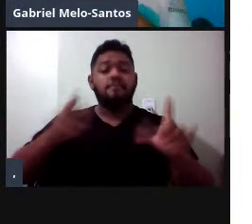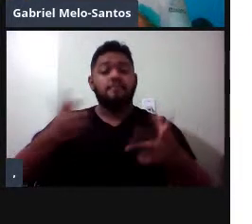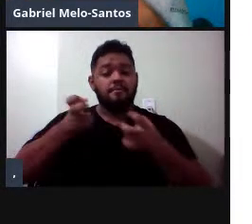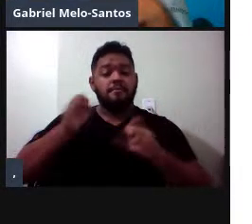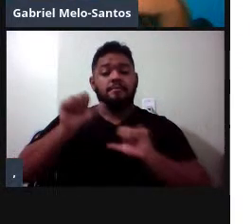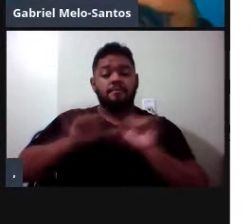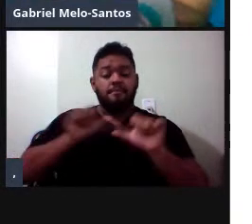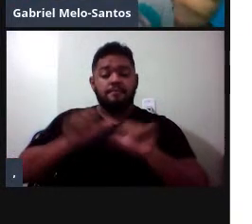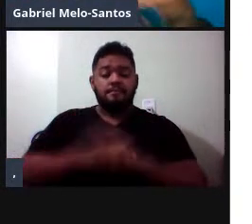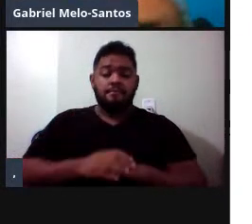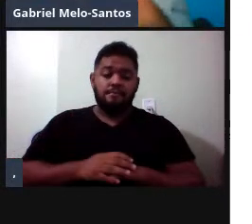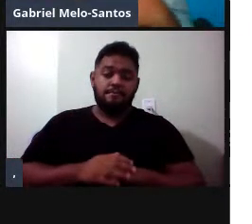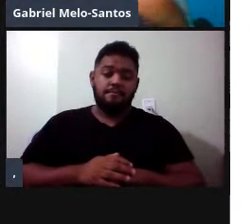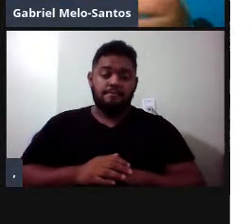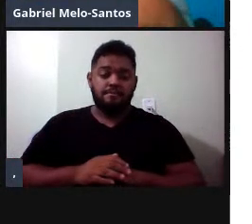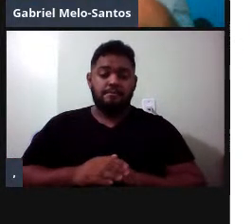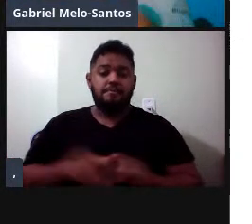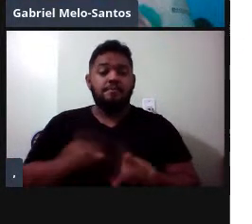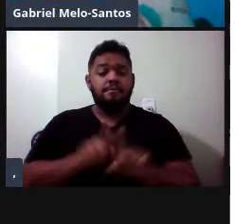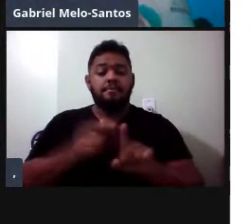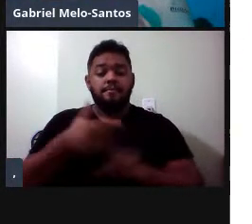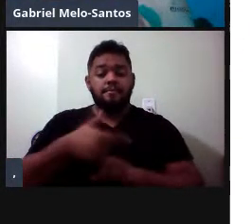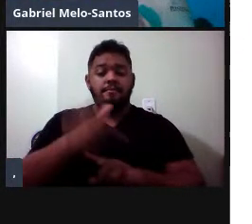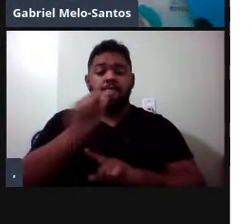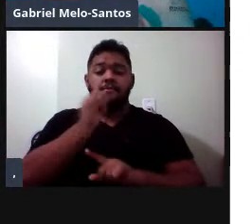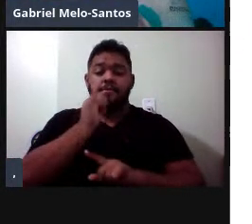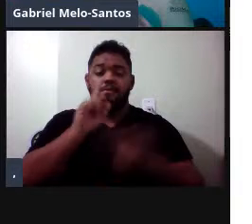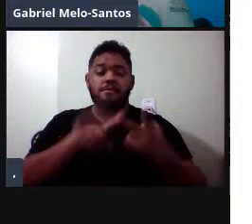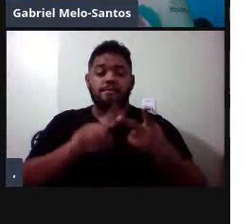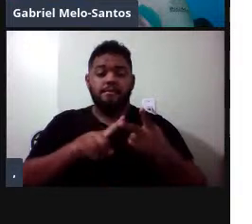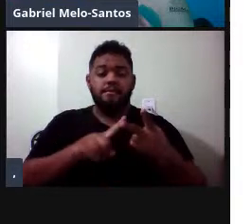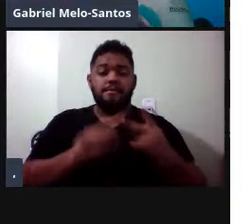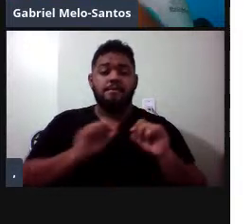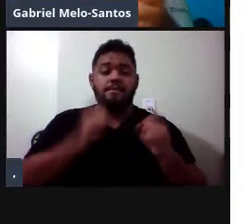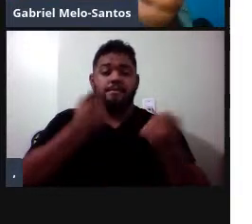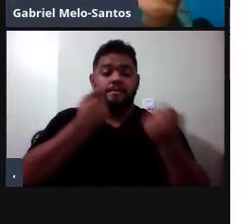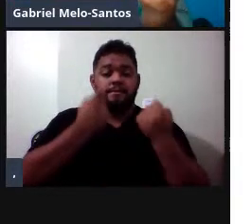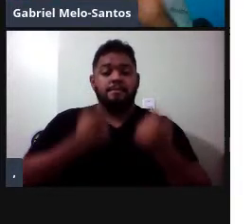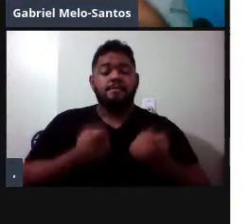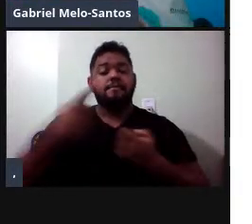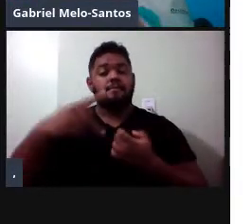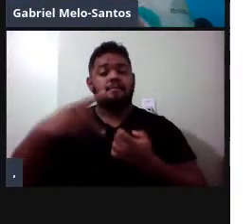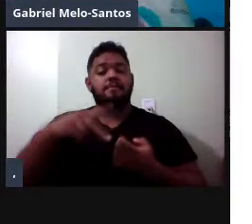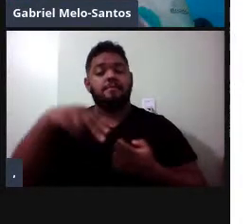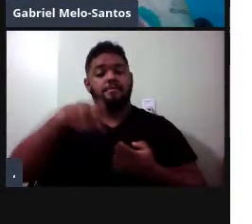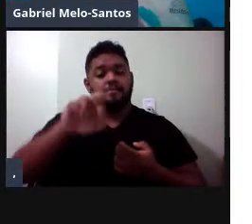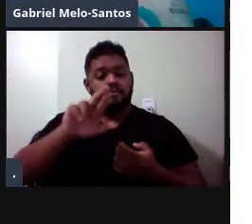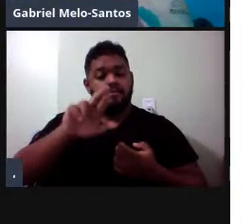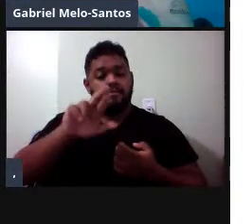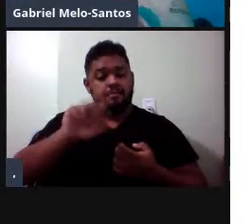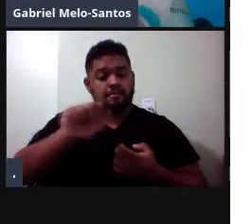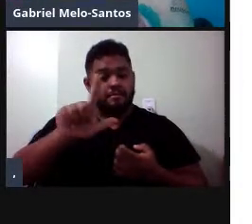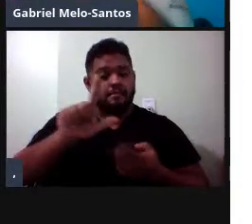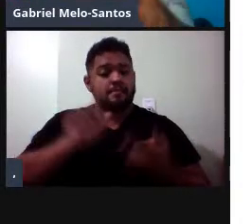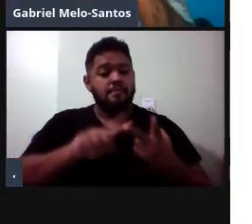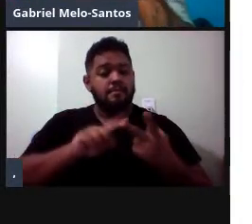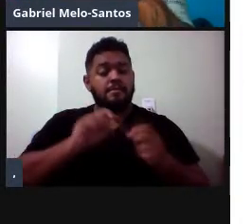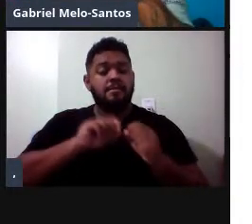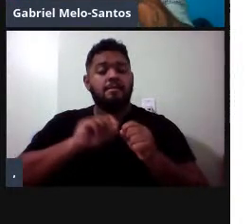E aí, e aí, depois que a gente pegou, teve o resultado da análise rede neural, a gente fez uma curva de rarefação,